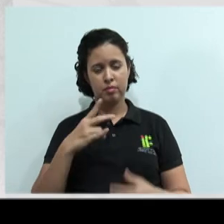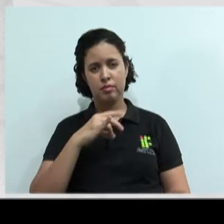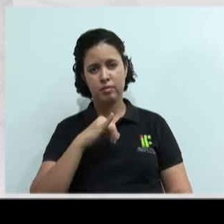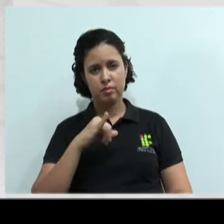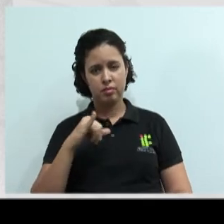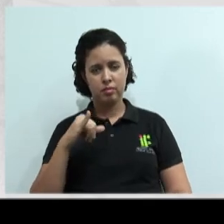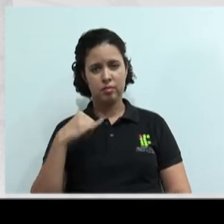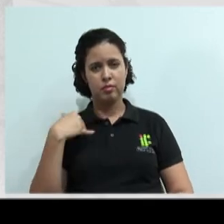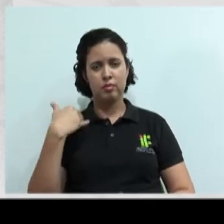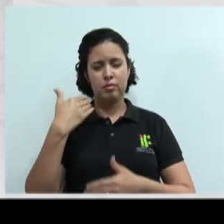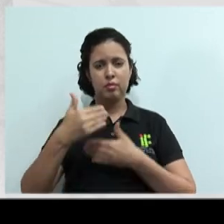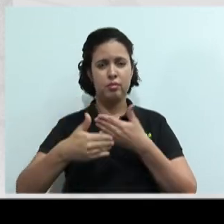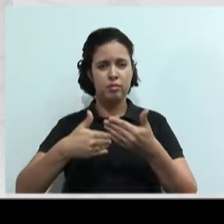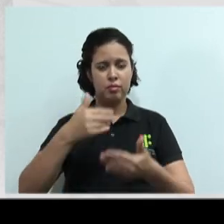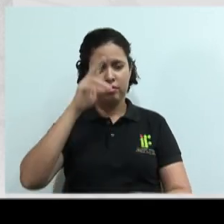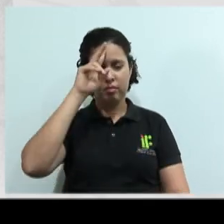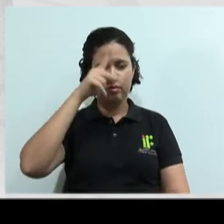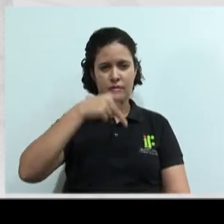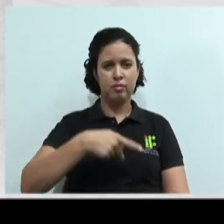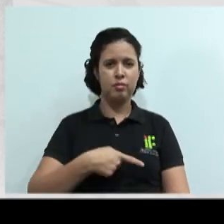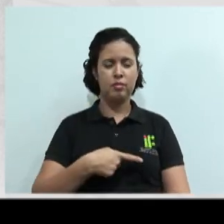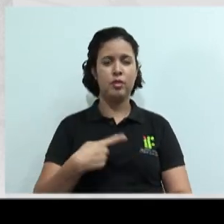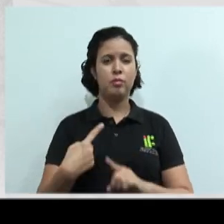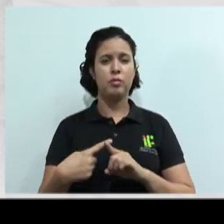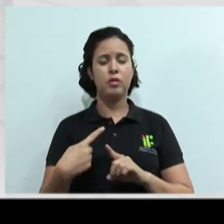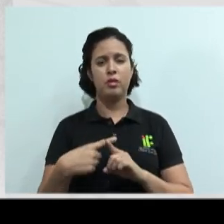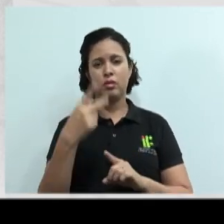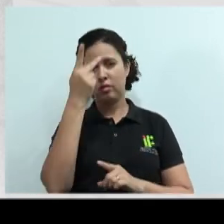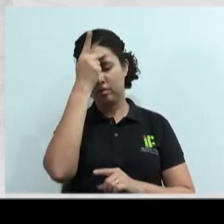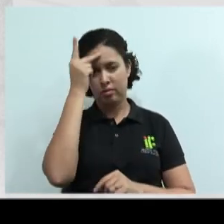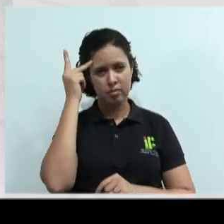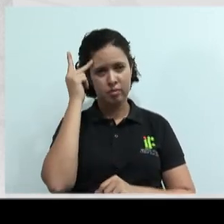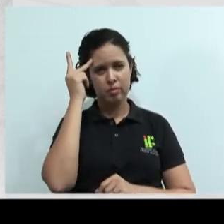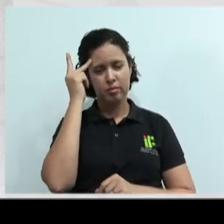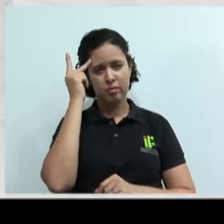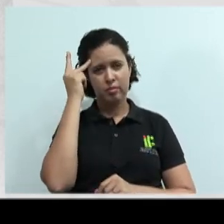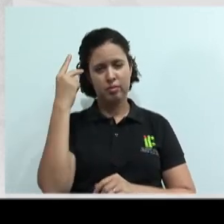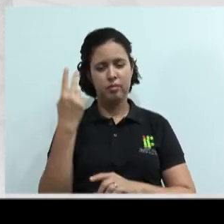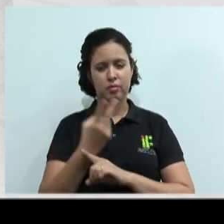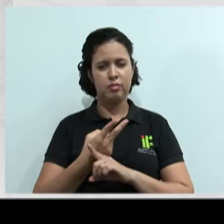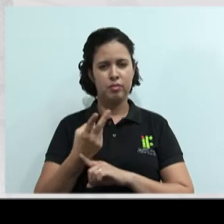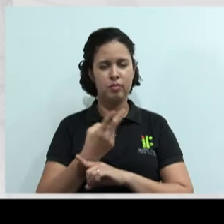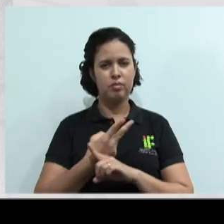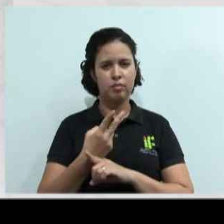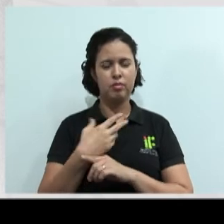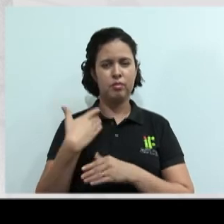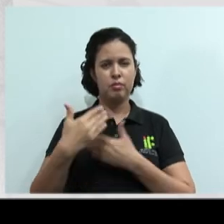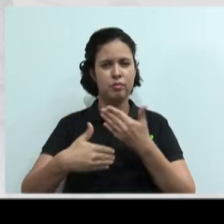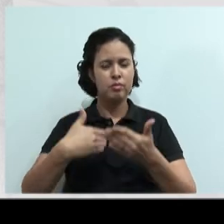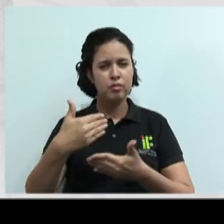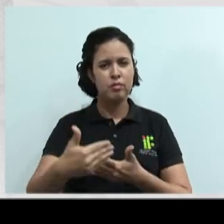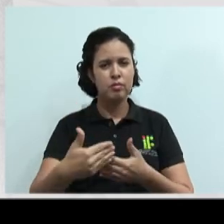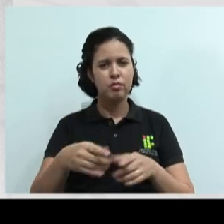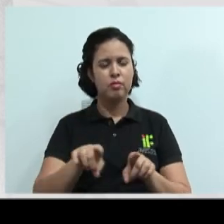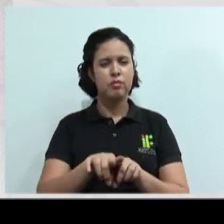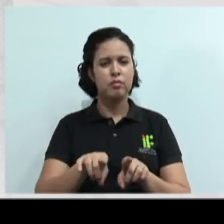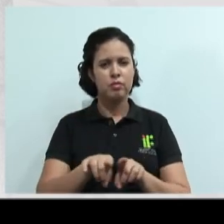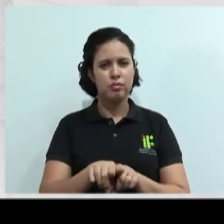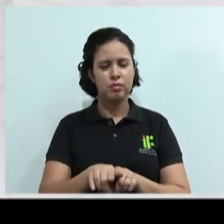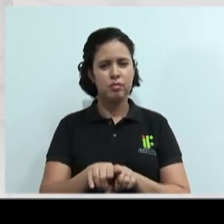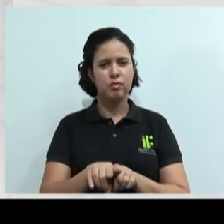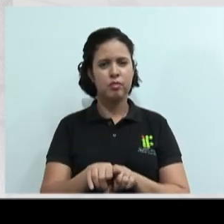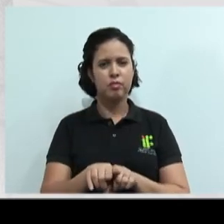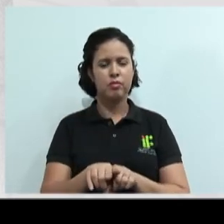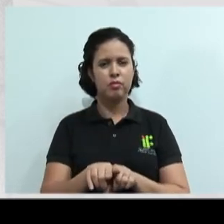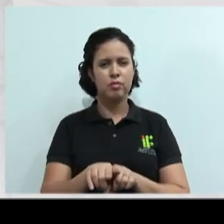também um crescimento pessoal. Porque as pessoas vão estar aí buscando se desenvolver e buscando um nível maior de maturidade.